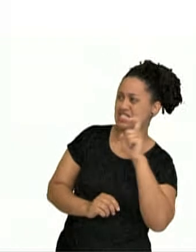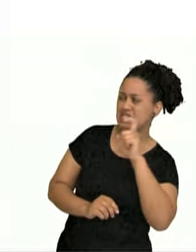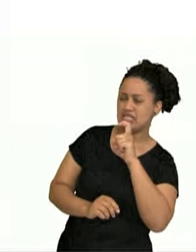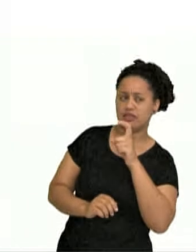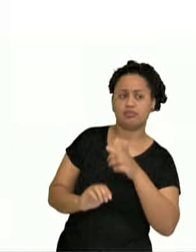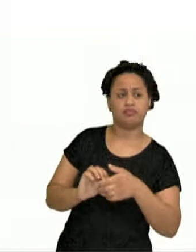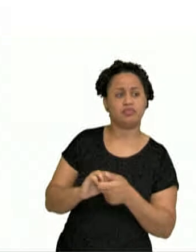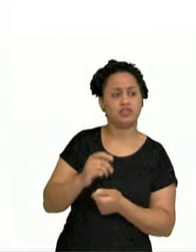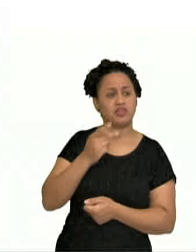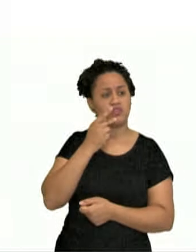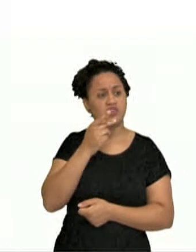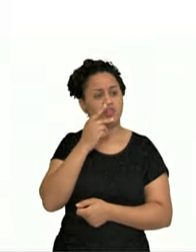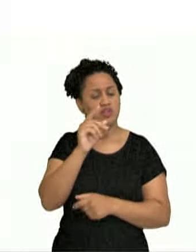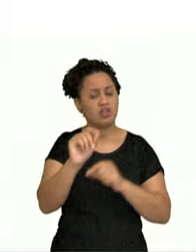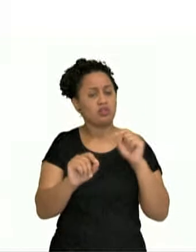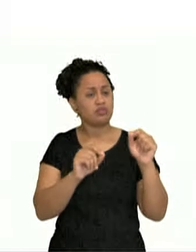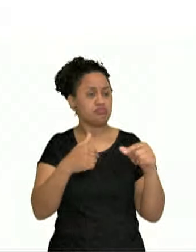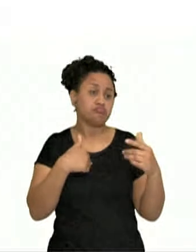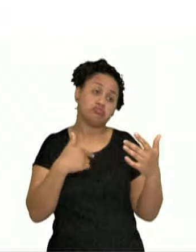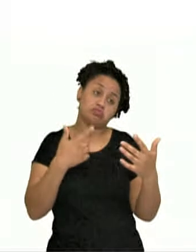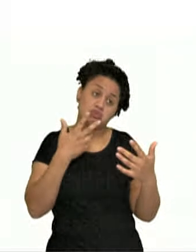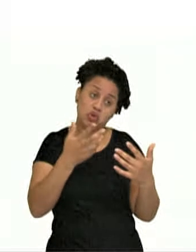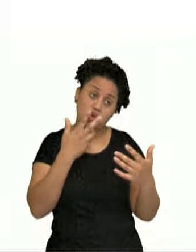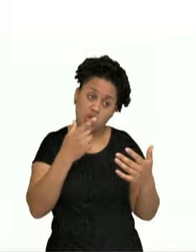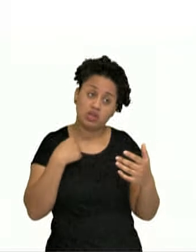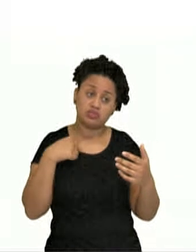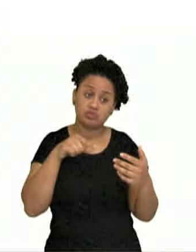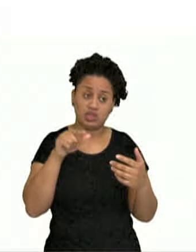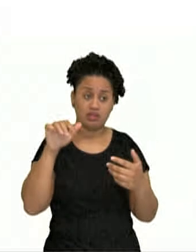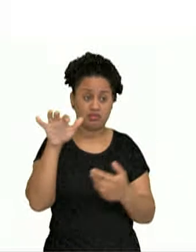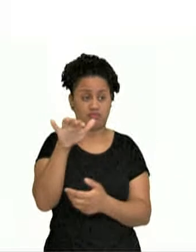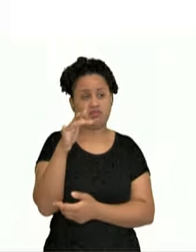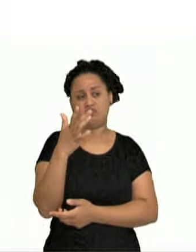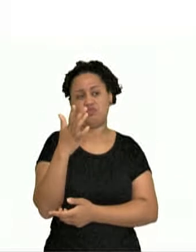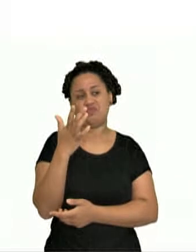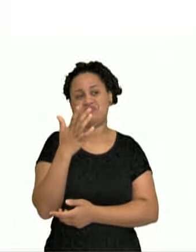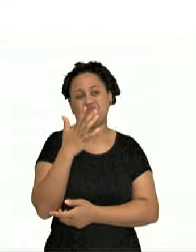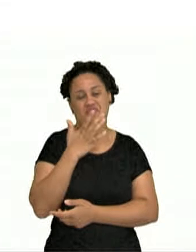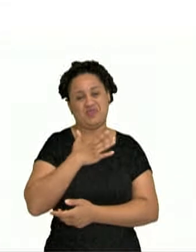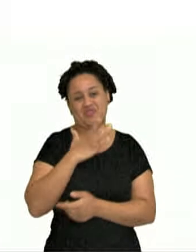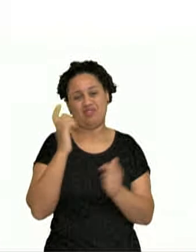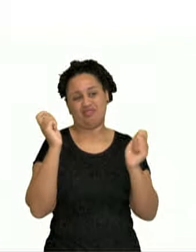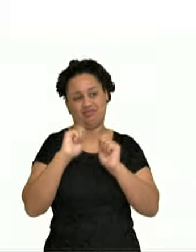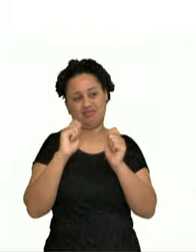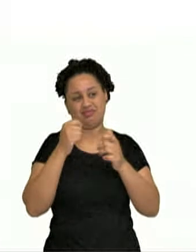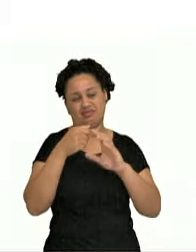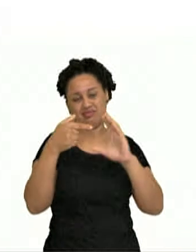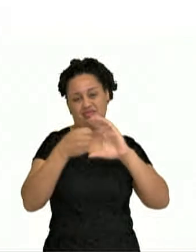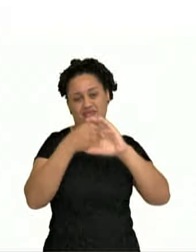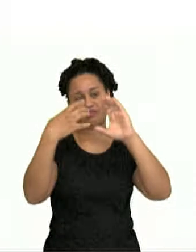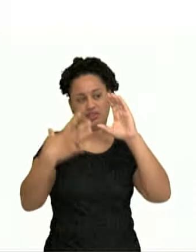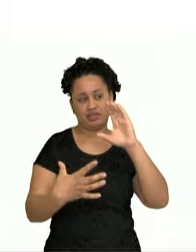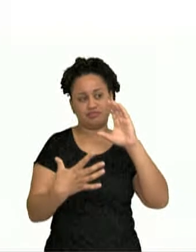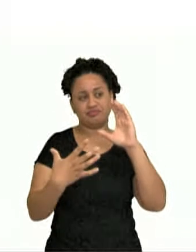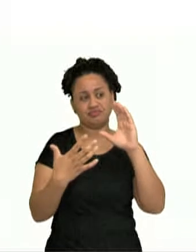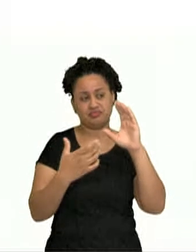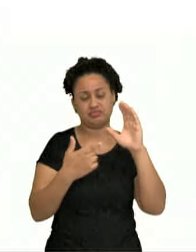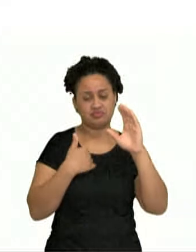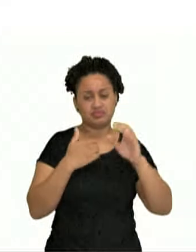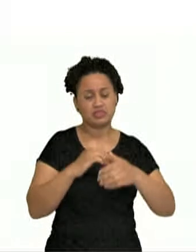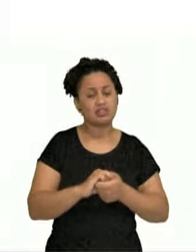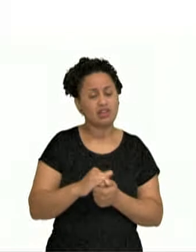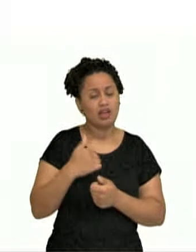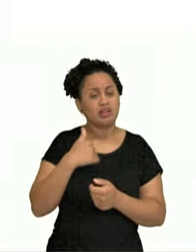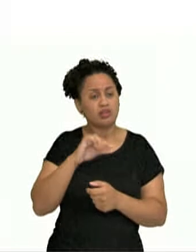Eles encontram uma aranhinha ali, e que fazem o quê? O gaturinho começa a dizer várias qualidades da aranha, e o gaturinho, amigo dele,